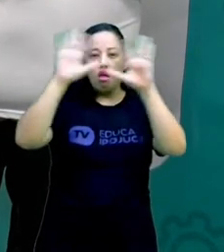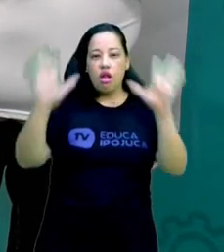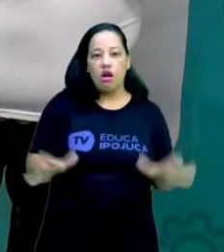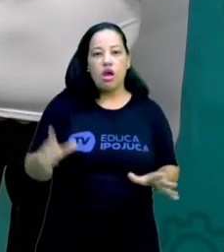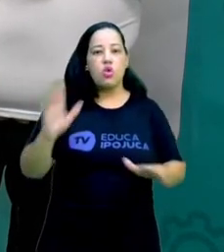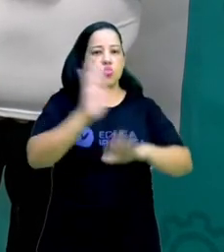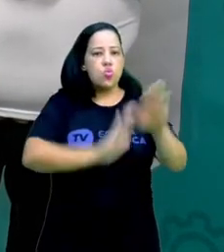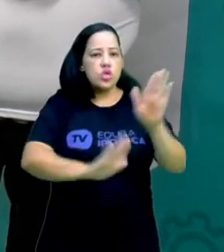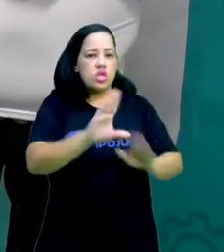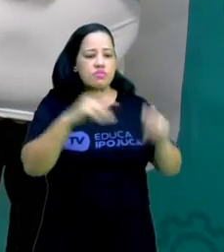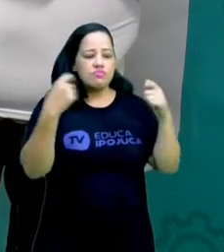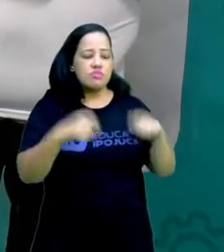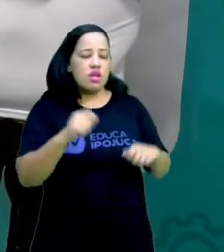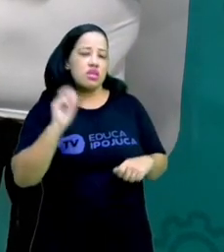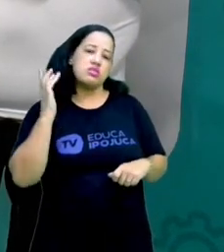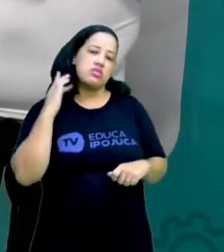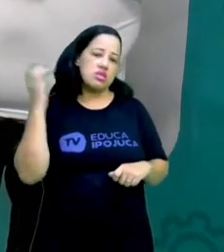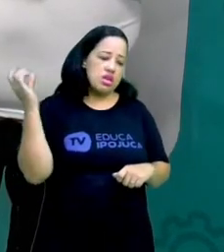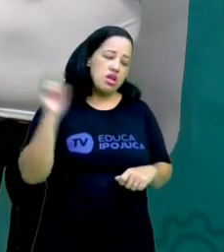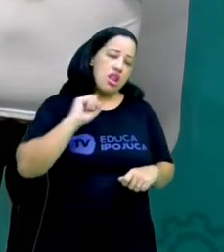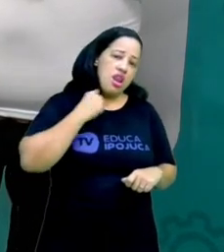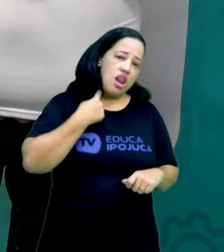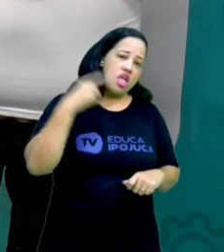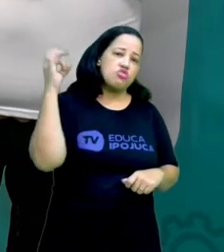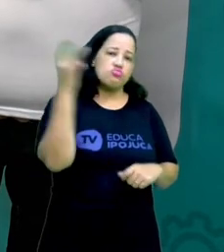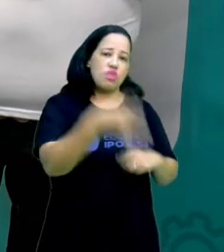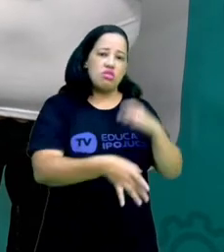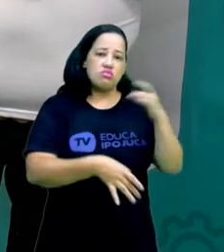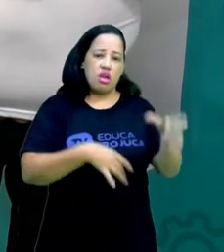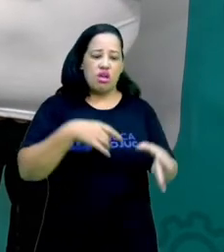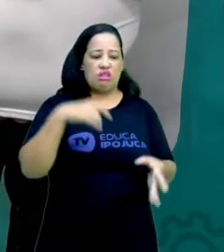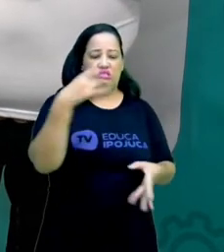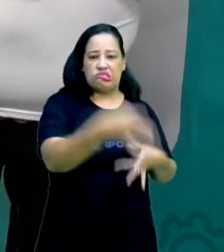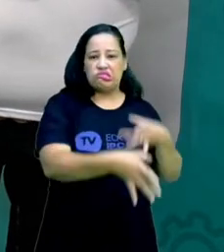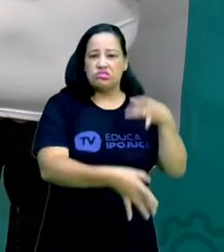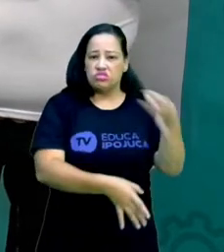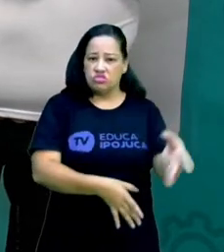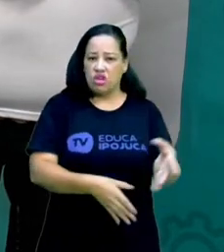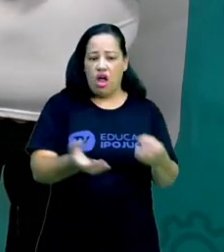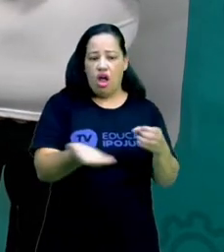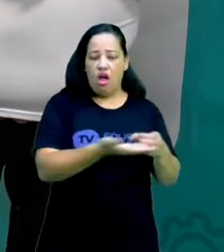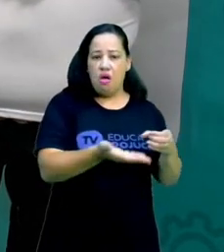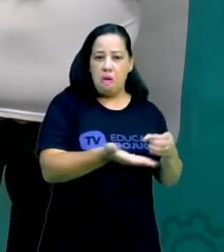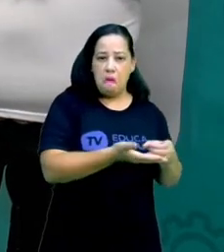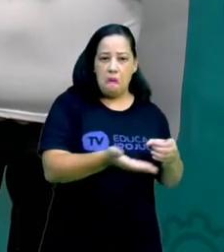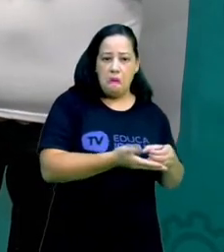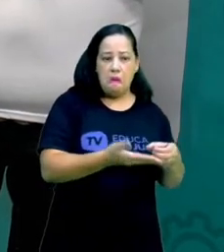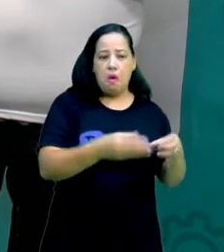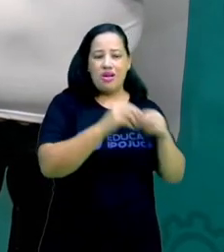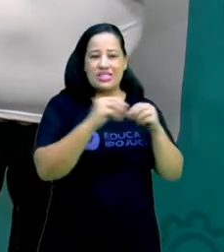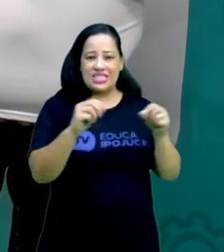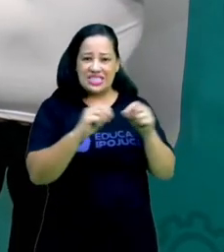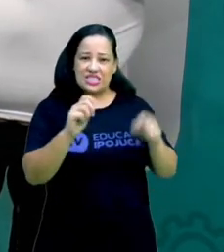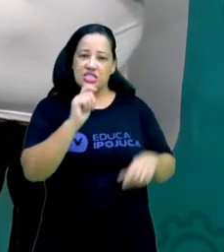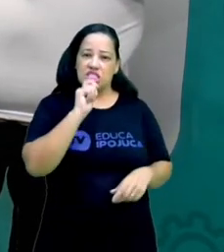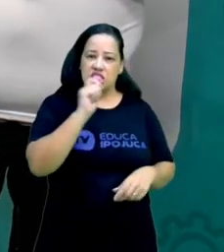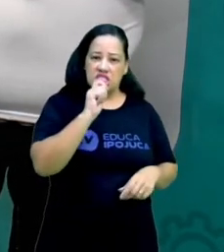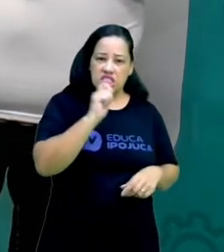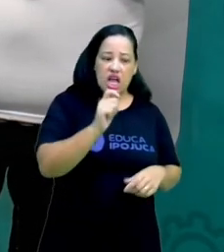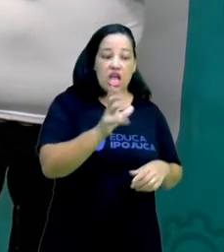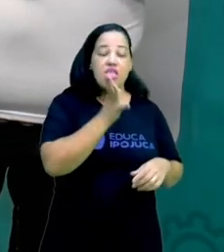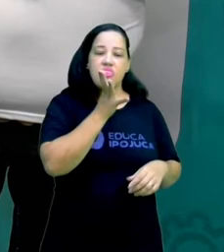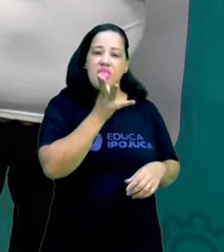Por quê? Quando você joga copo plástico, canudo, qualquer coisa que demore a